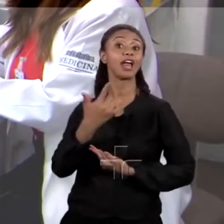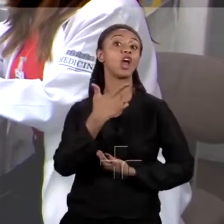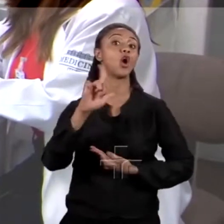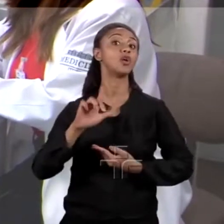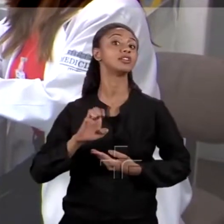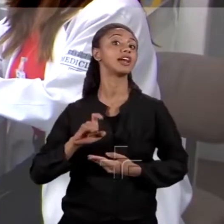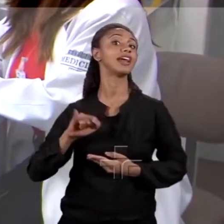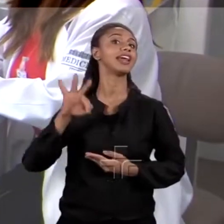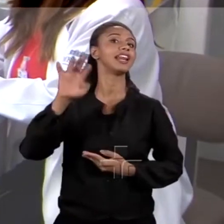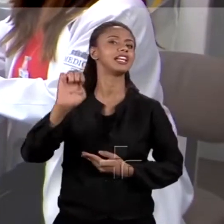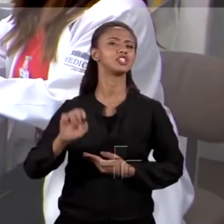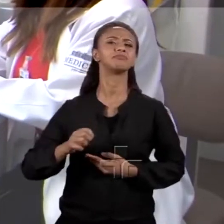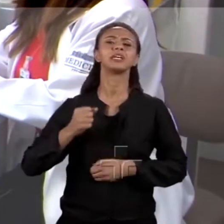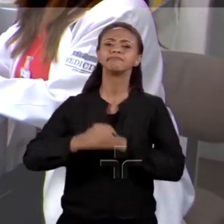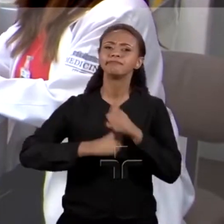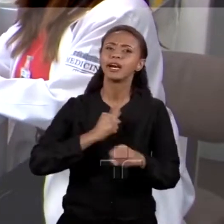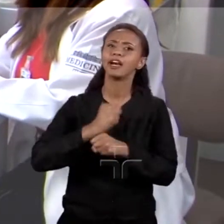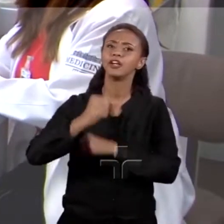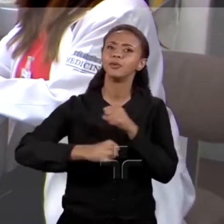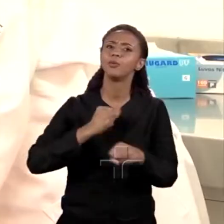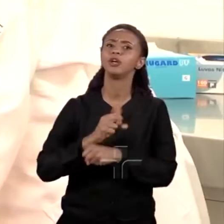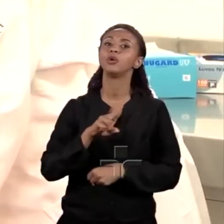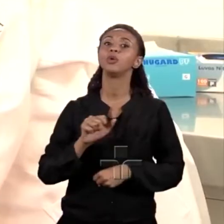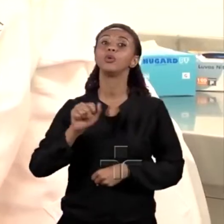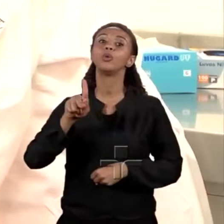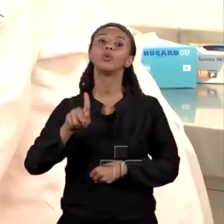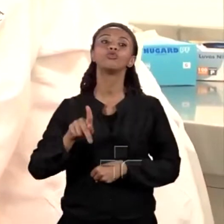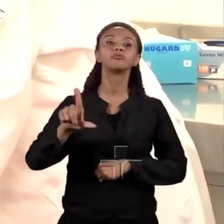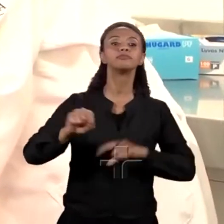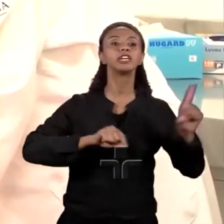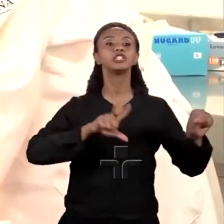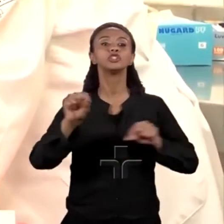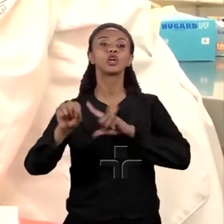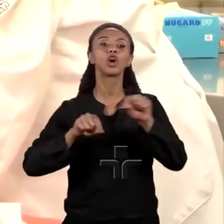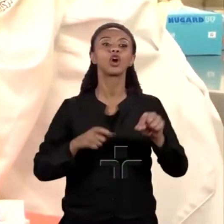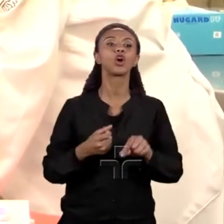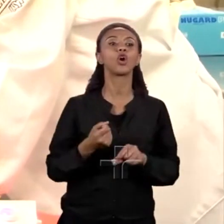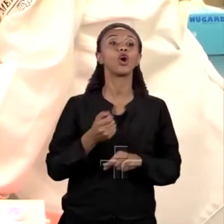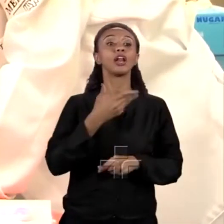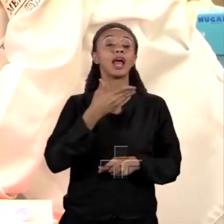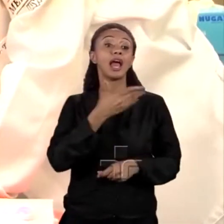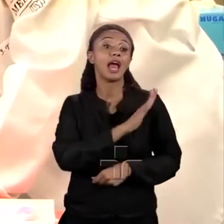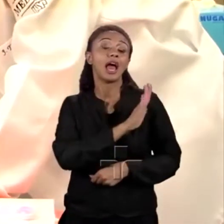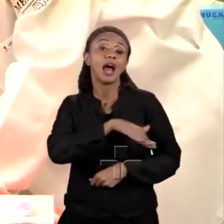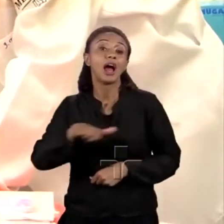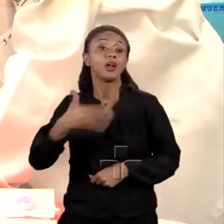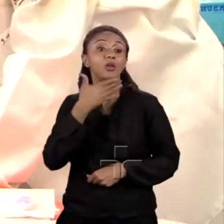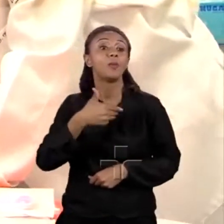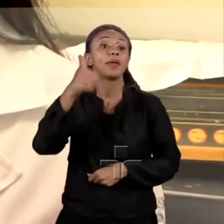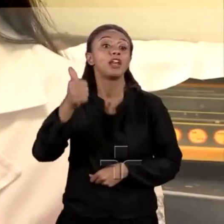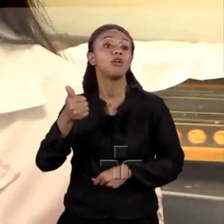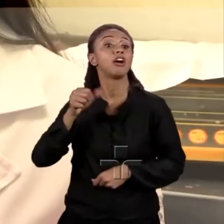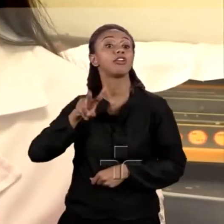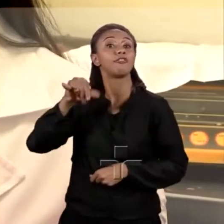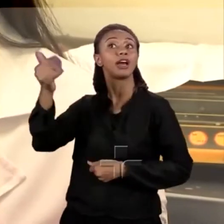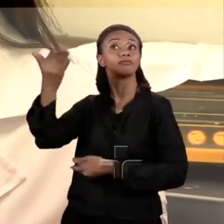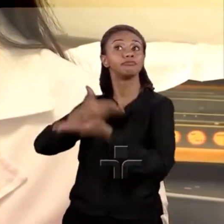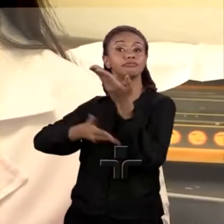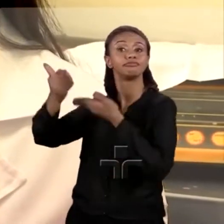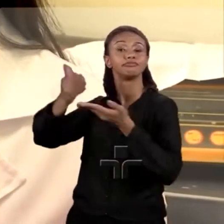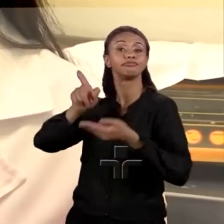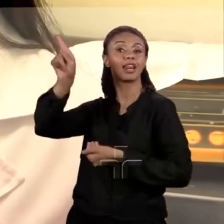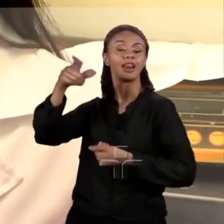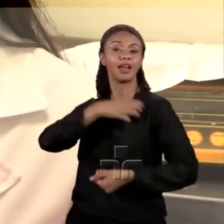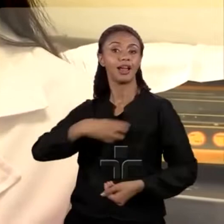os anos, a faculdade de medicina da USP faz uma seleção interna e encaminha os melhores alunos para um intercâmbio em Harvard. A estudante